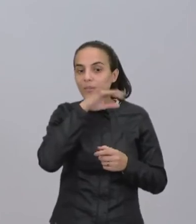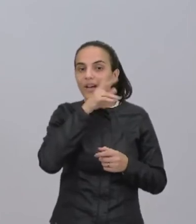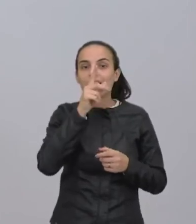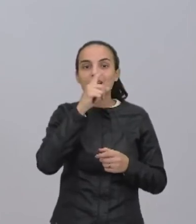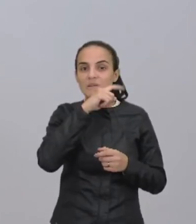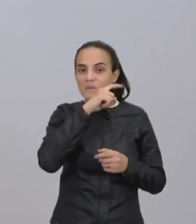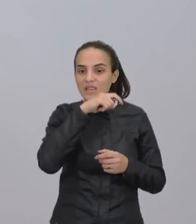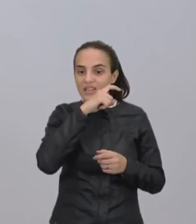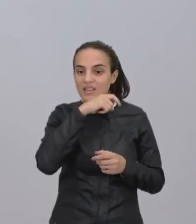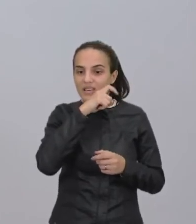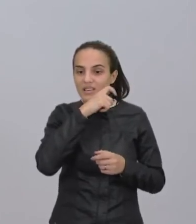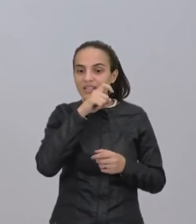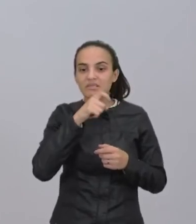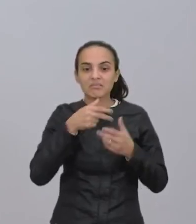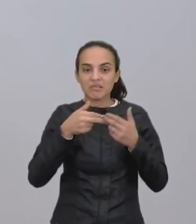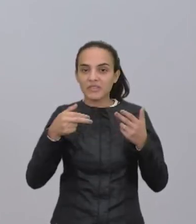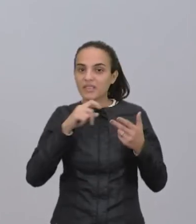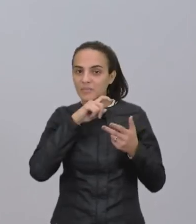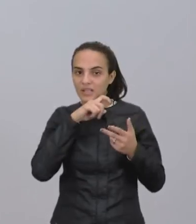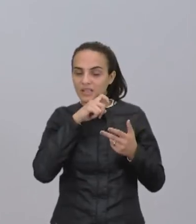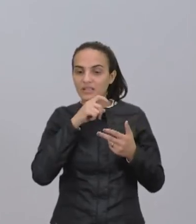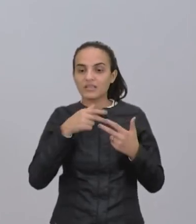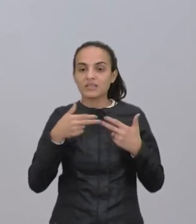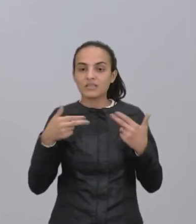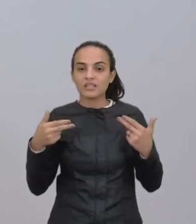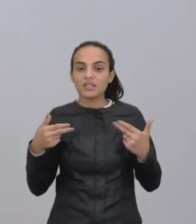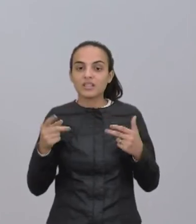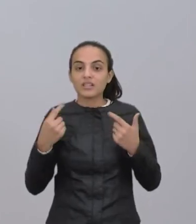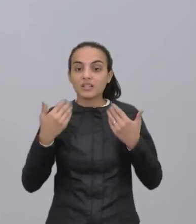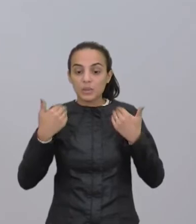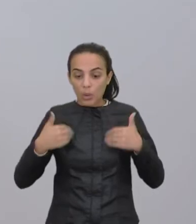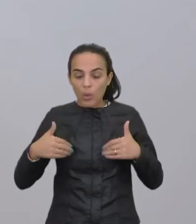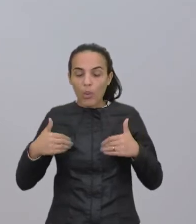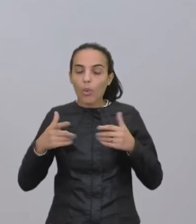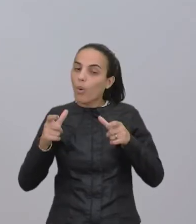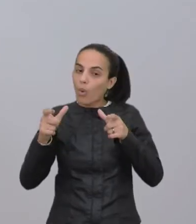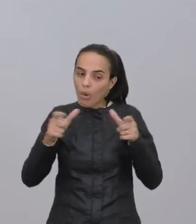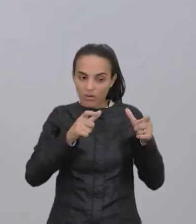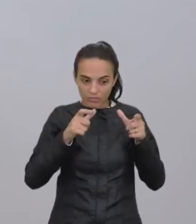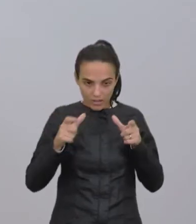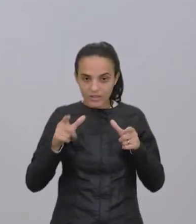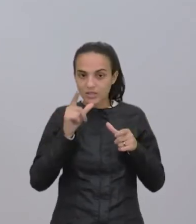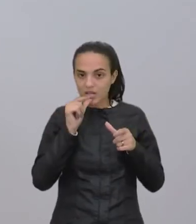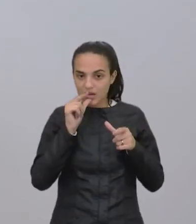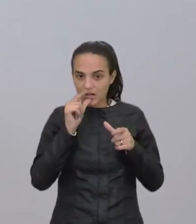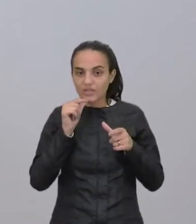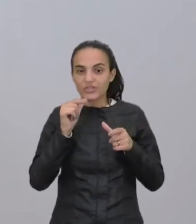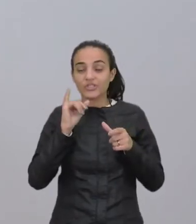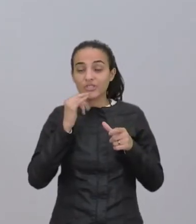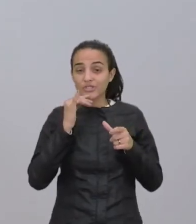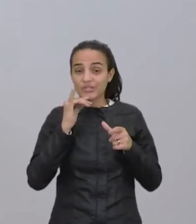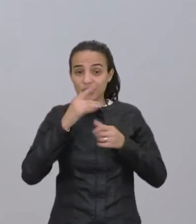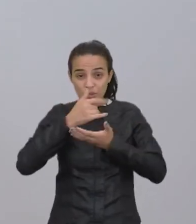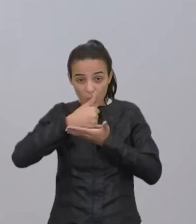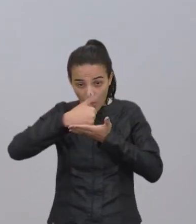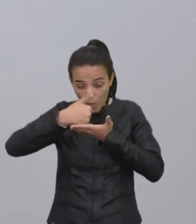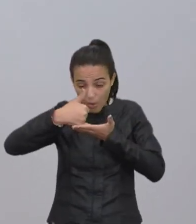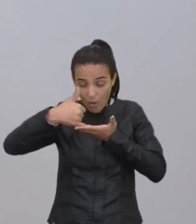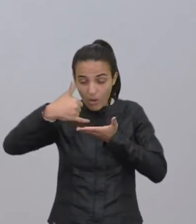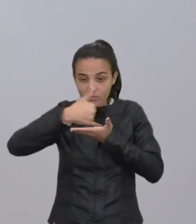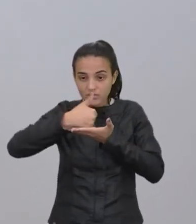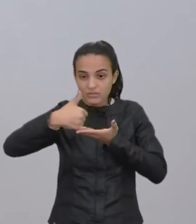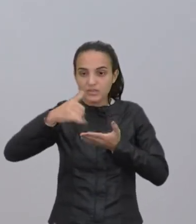peixes, e também a presença em corpos d'água, de drogas, por exemplo, né,